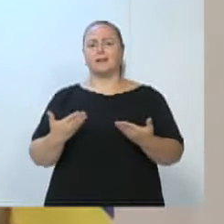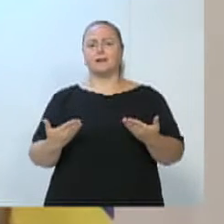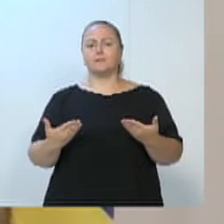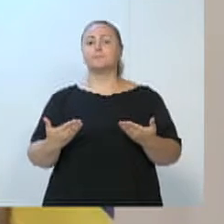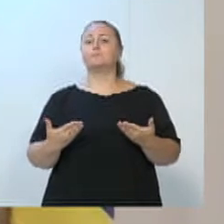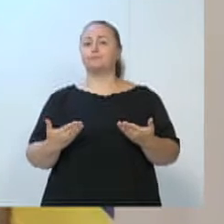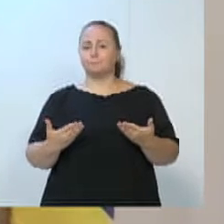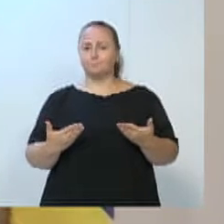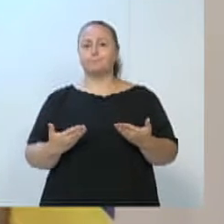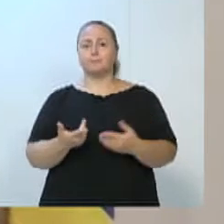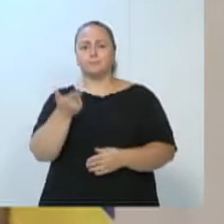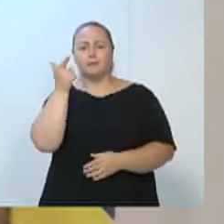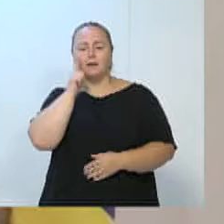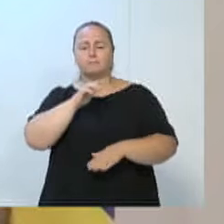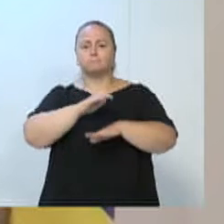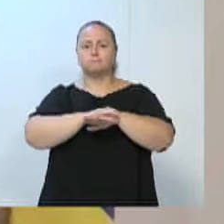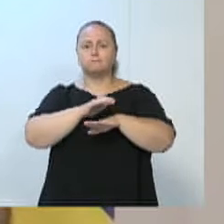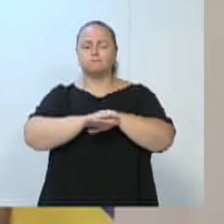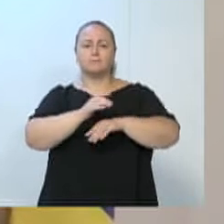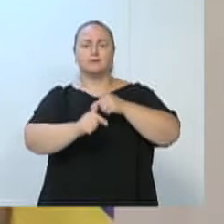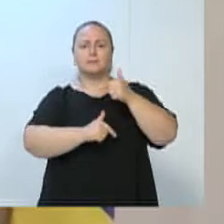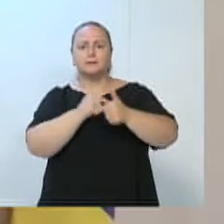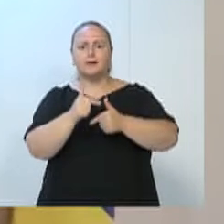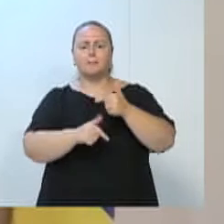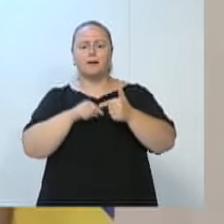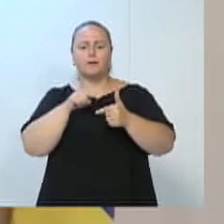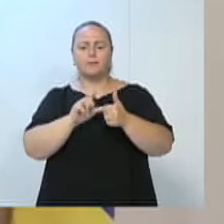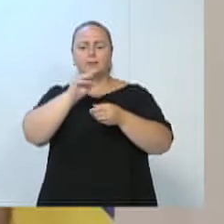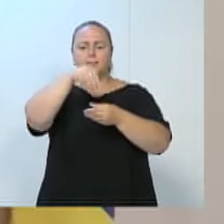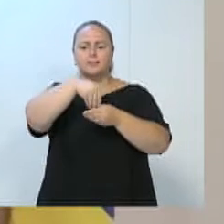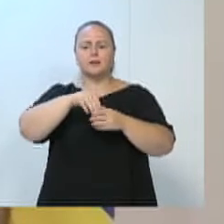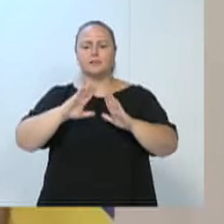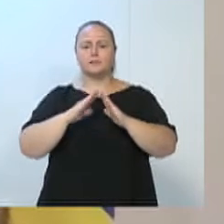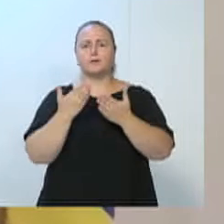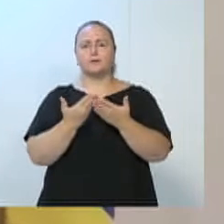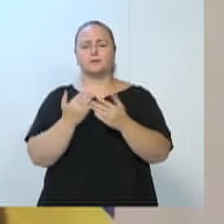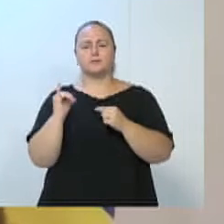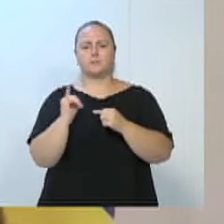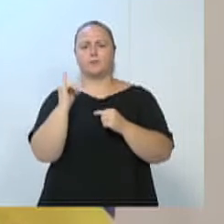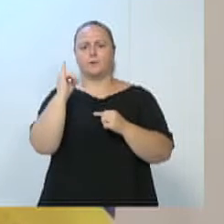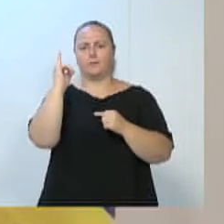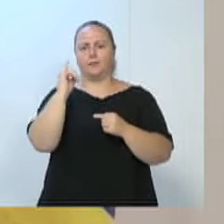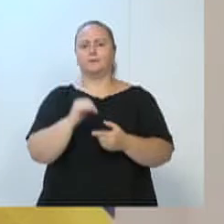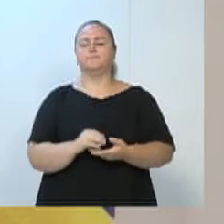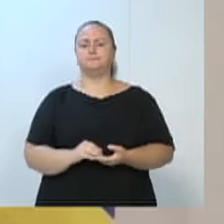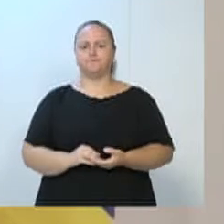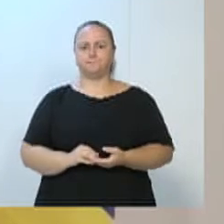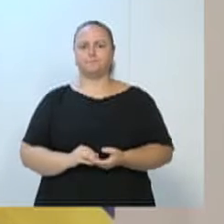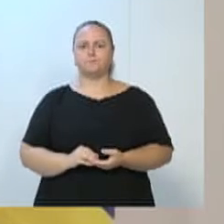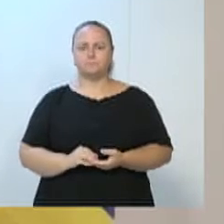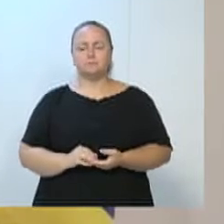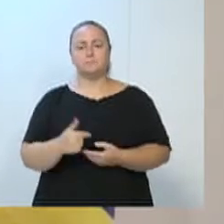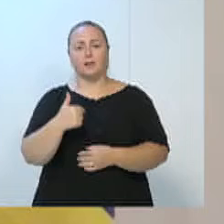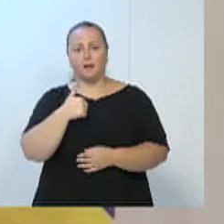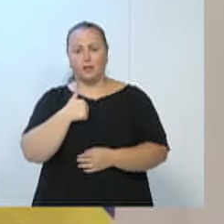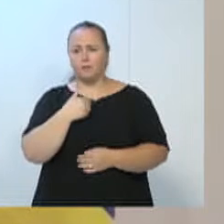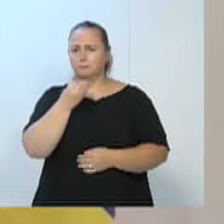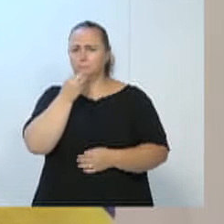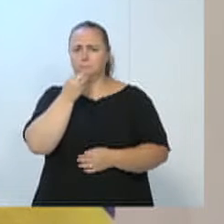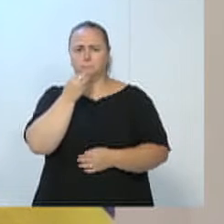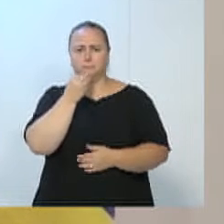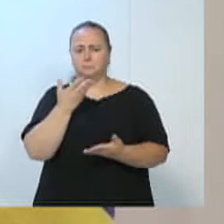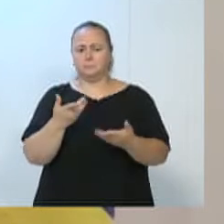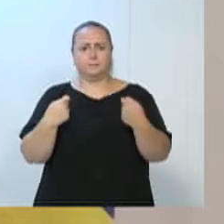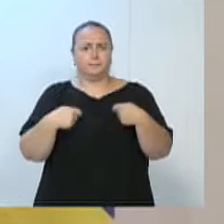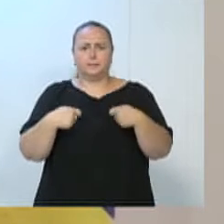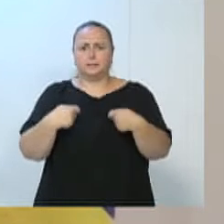o trabalho que eles executam na escola, que é extremamente importante. Eu, obviamente, como representante da educação aqui, não poderia ser diferente, vou fazer essa